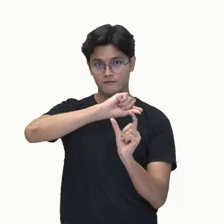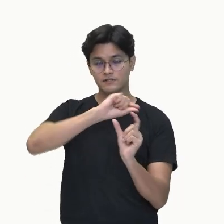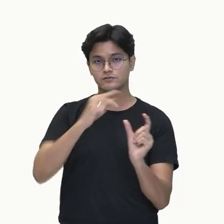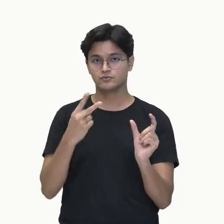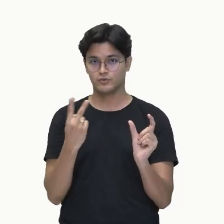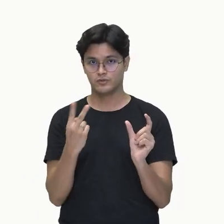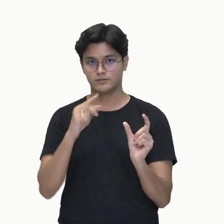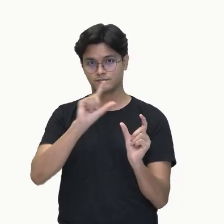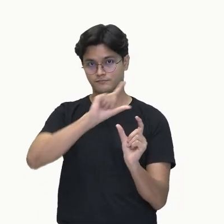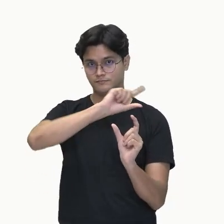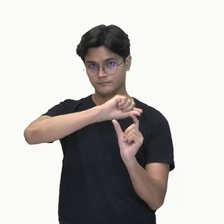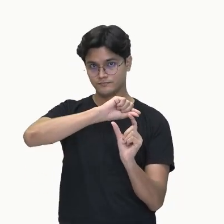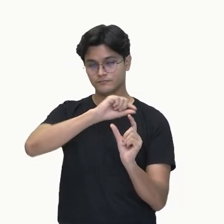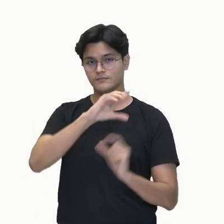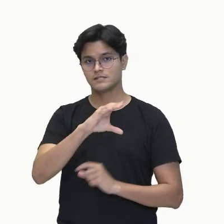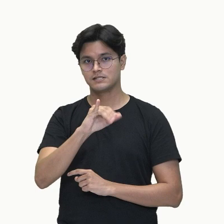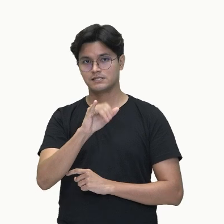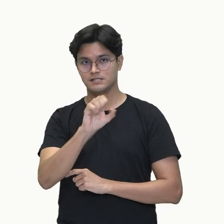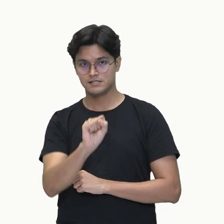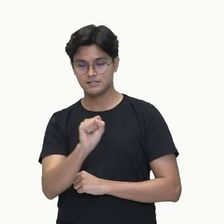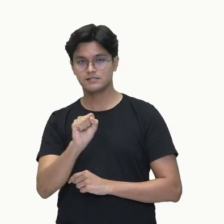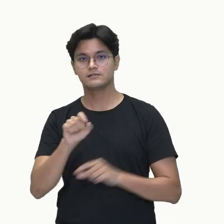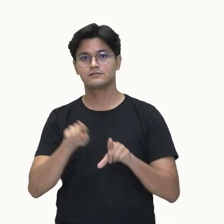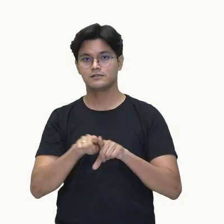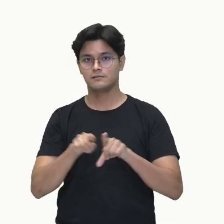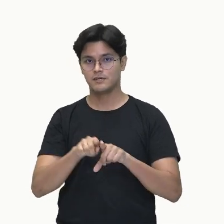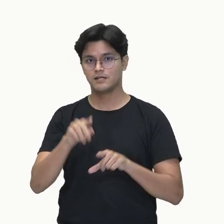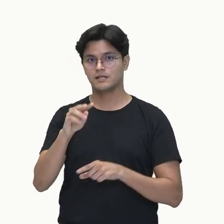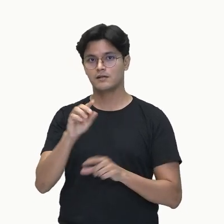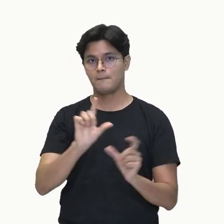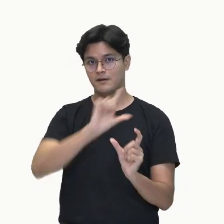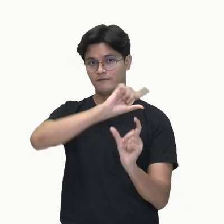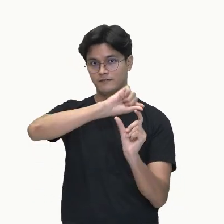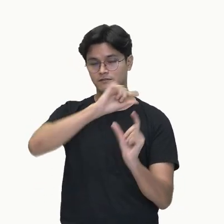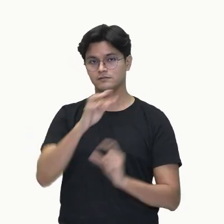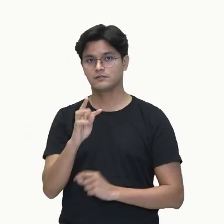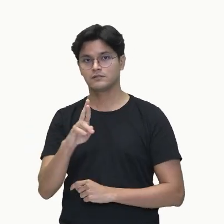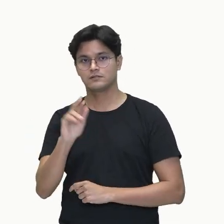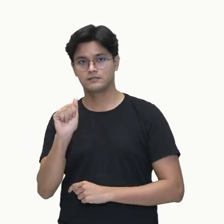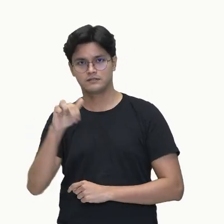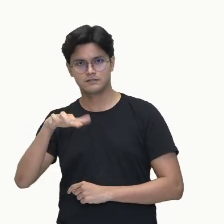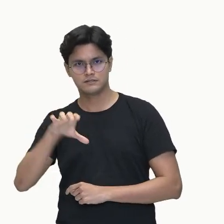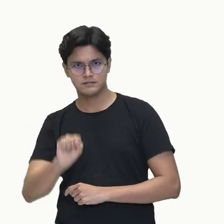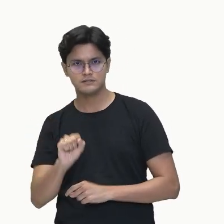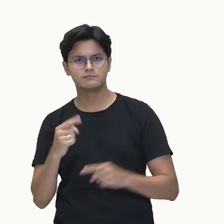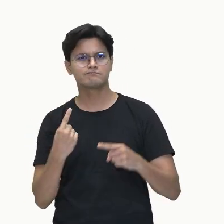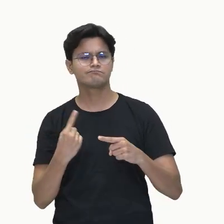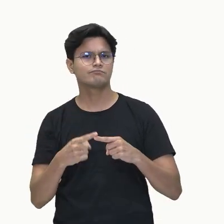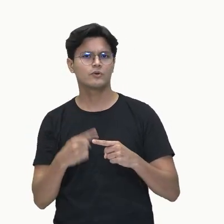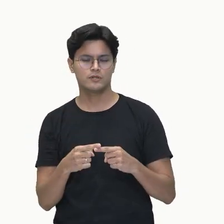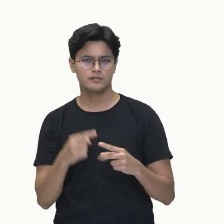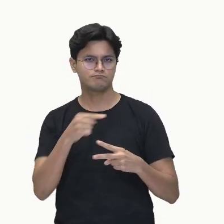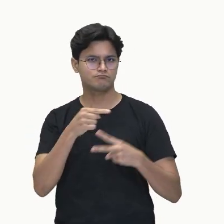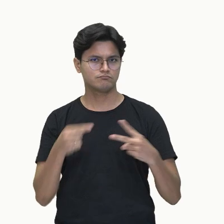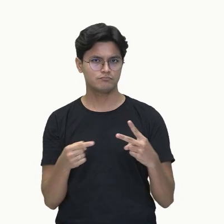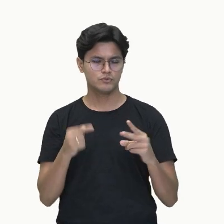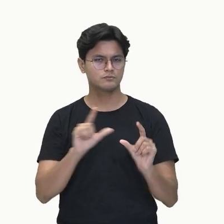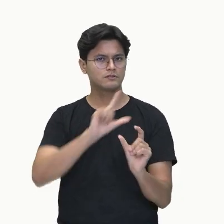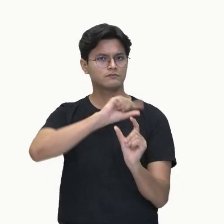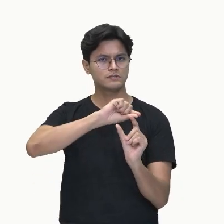o cis e o trans. Por quê? Porque a isomeria